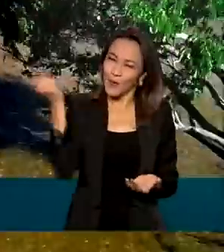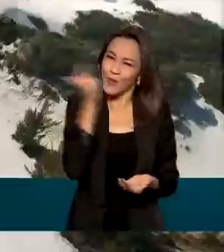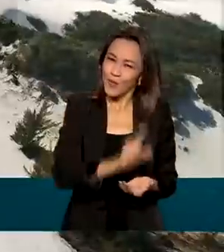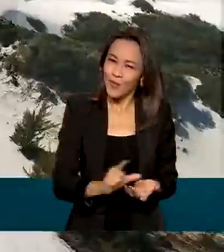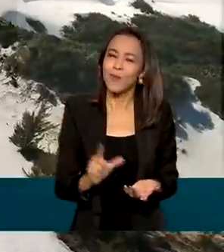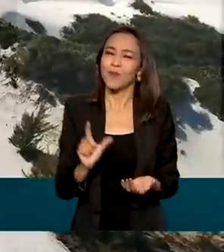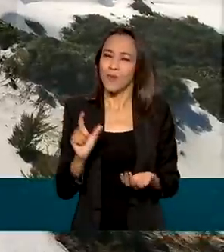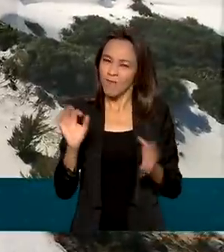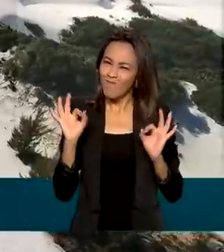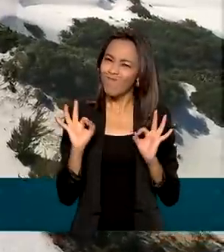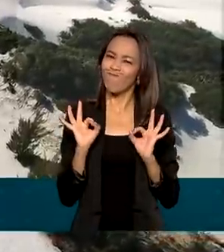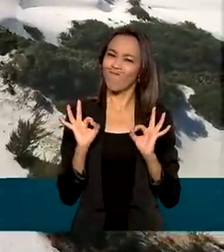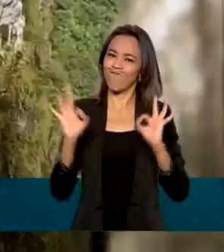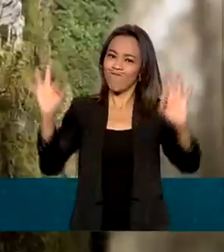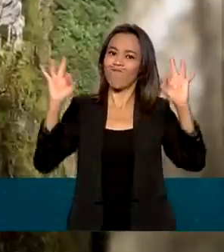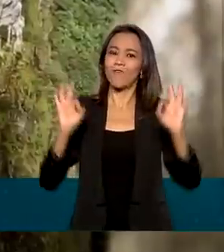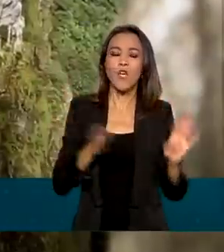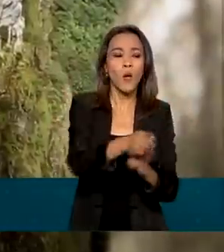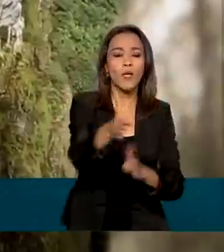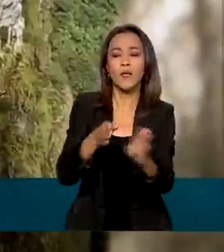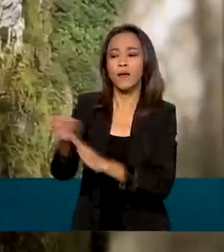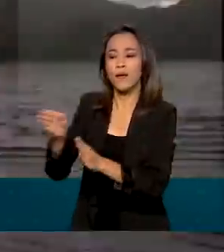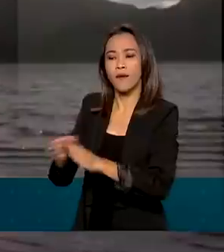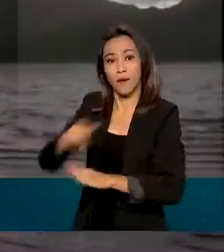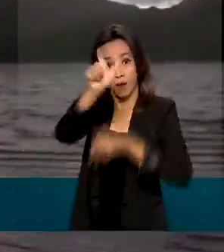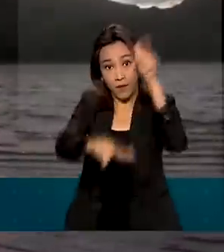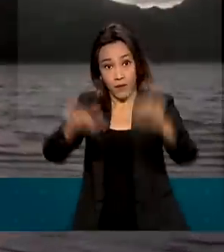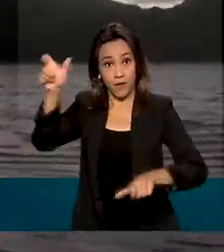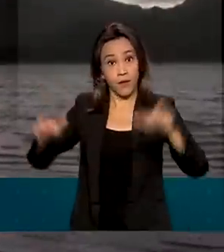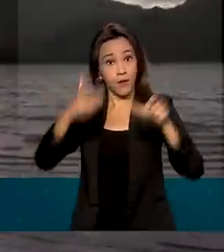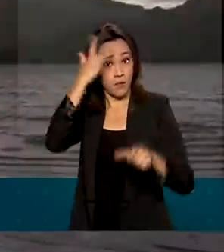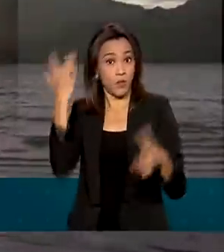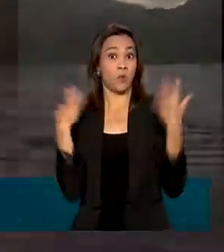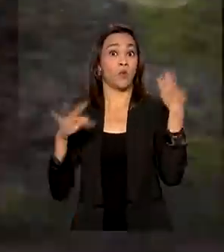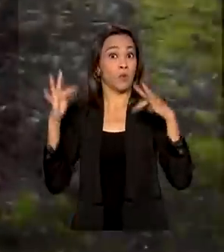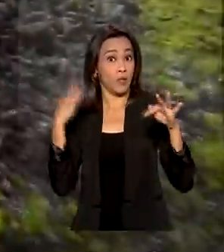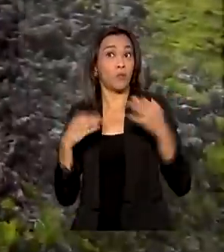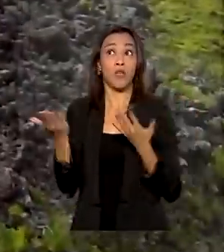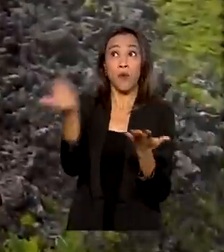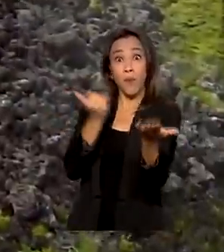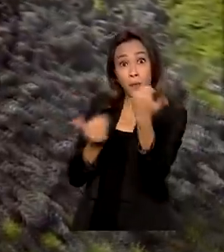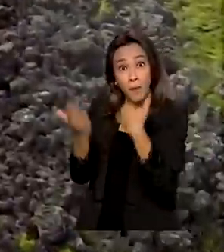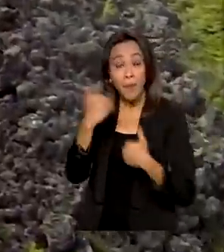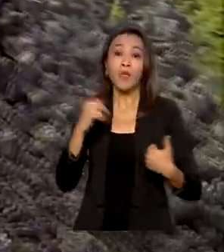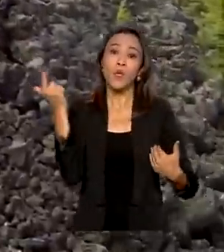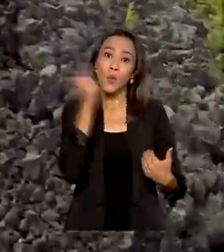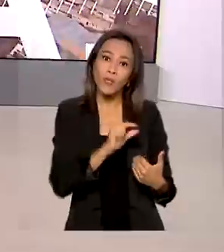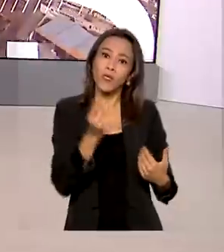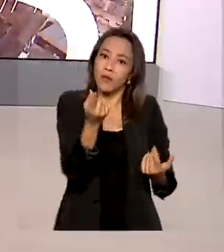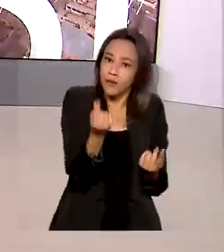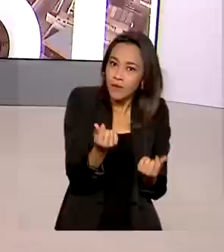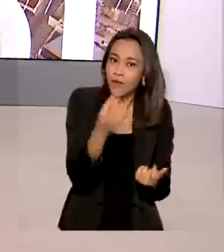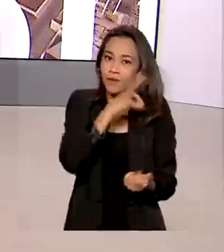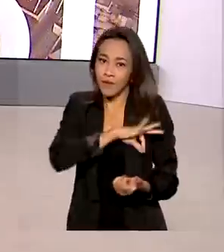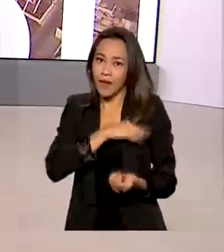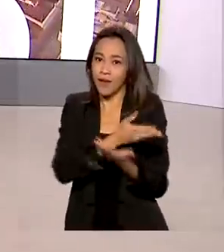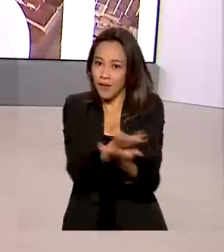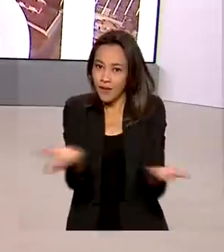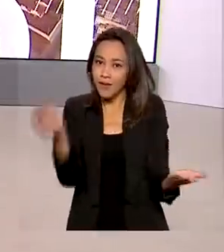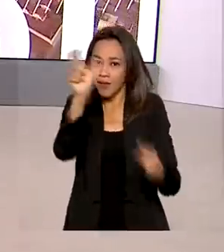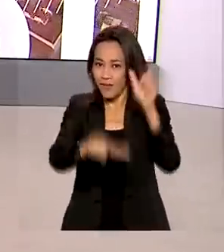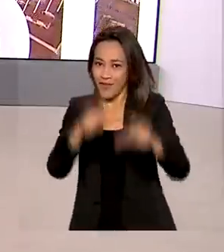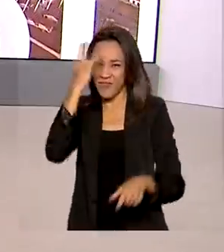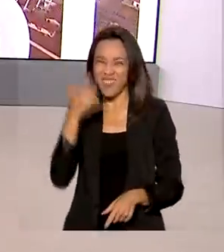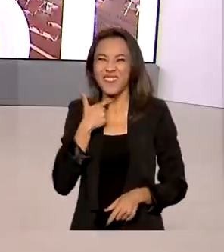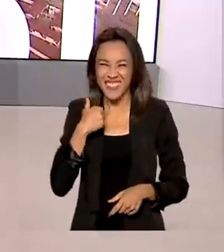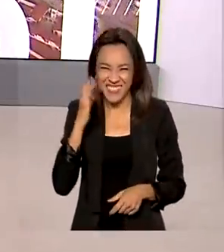equipamento que realmente auxilie o turismo, que realmente se transforme em emprego e renda para a população. Tem vontade